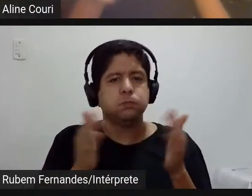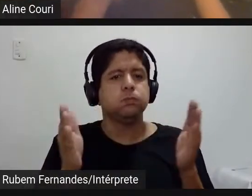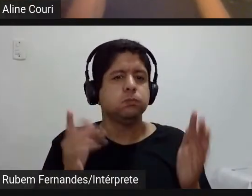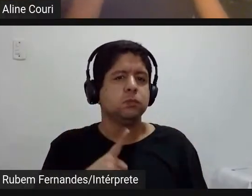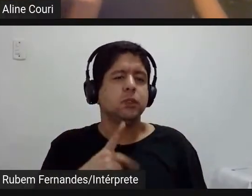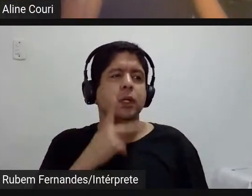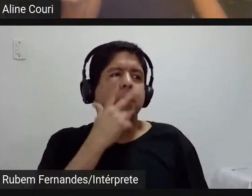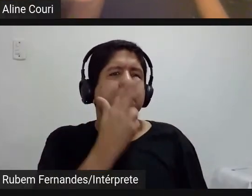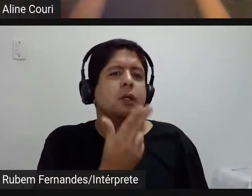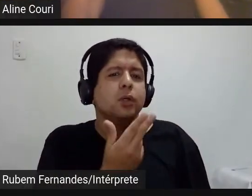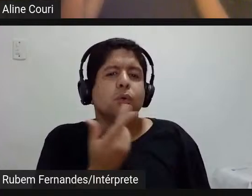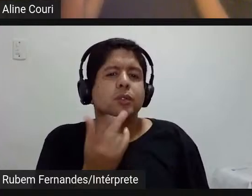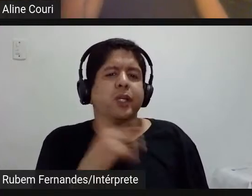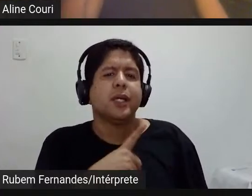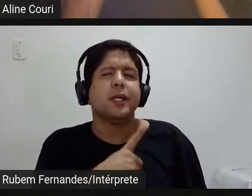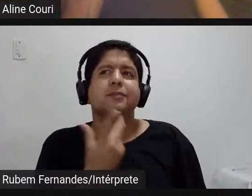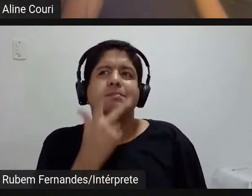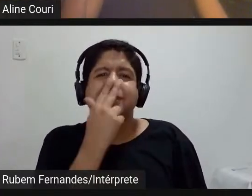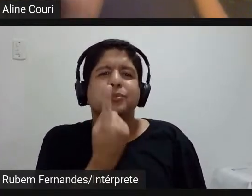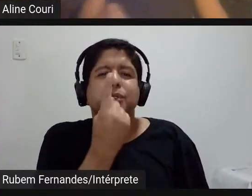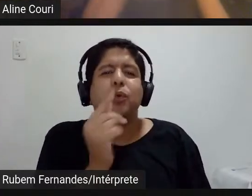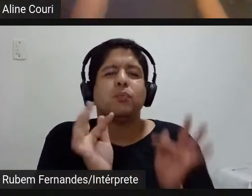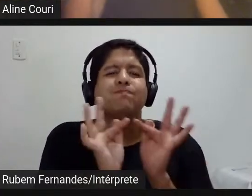uma pequena coisa sabe